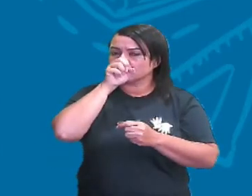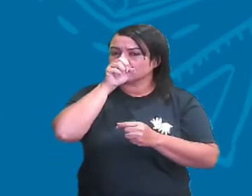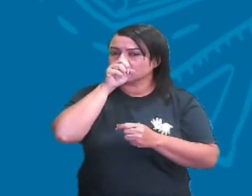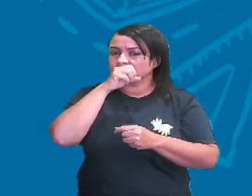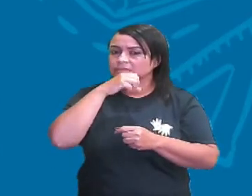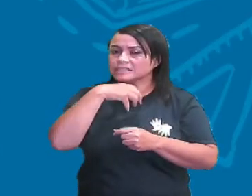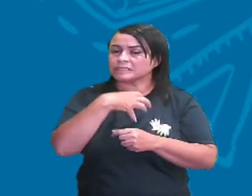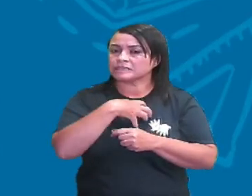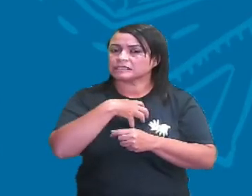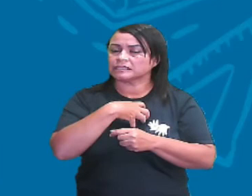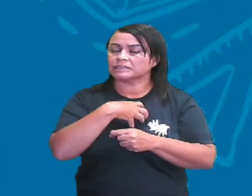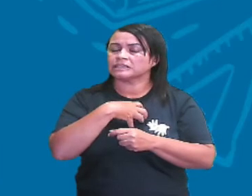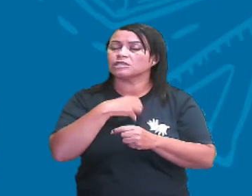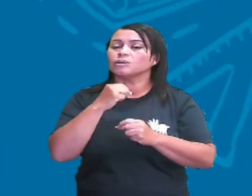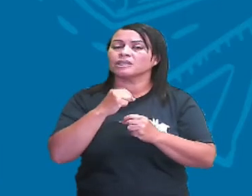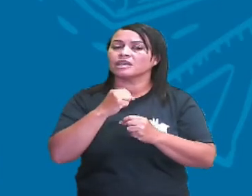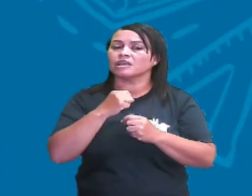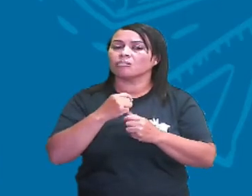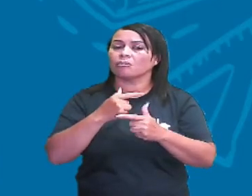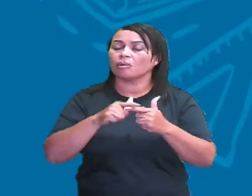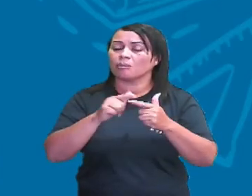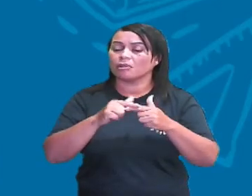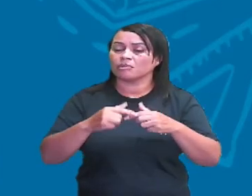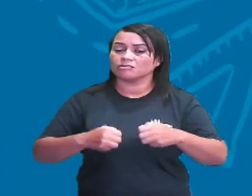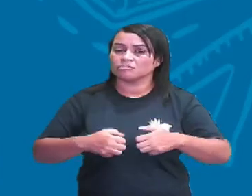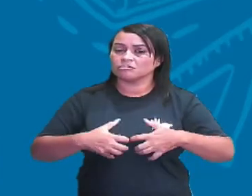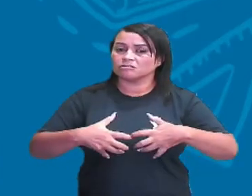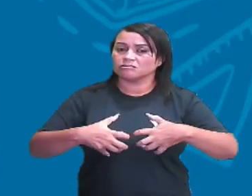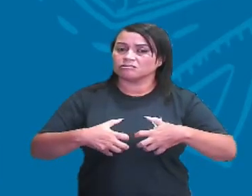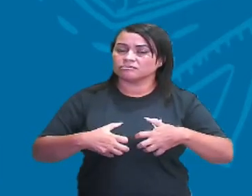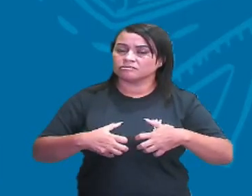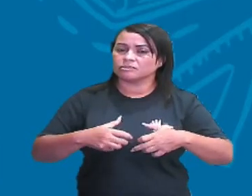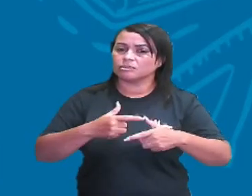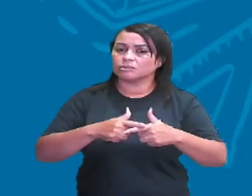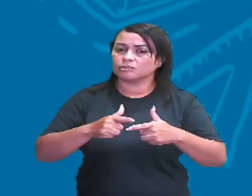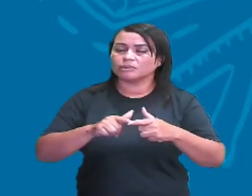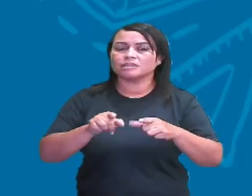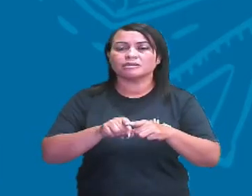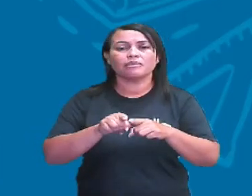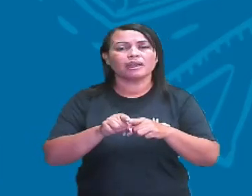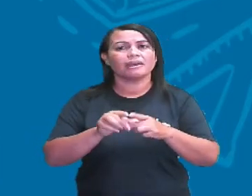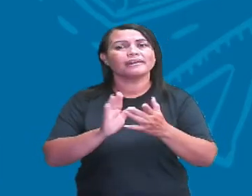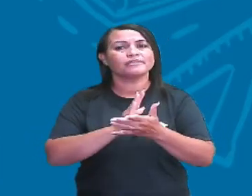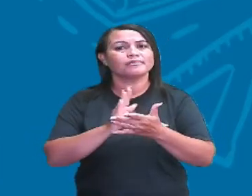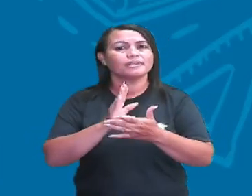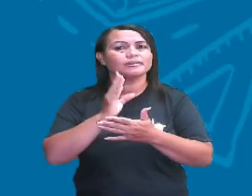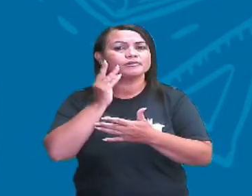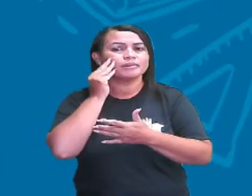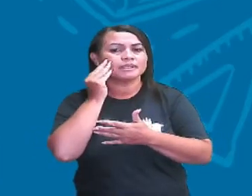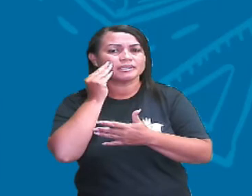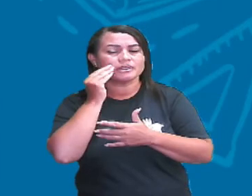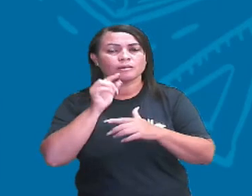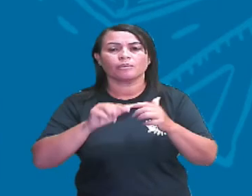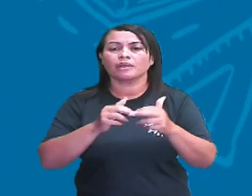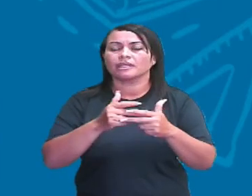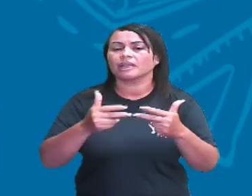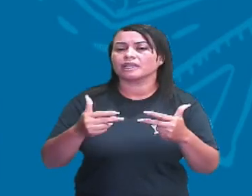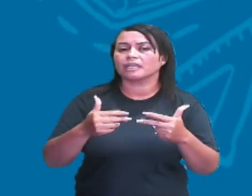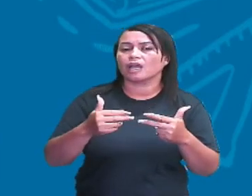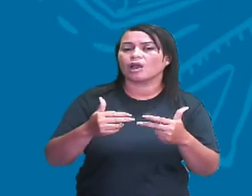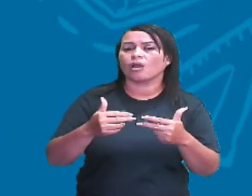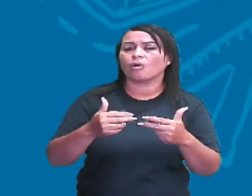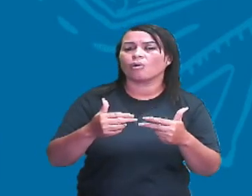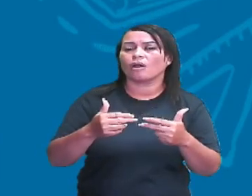para os seus pulmões e também pode ocorrer que você faça um desperdício de material que um produto só